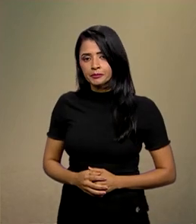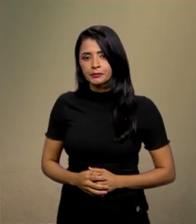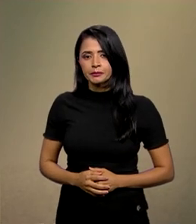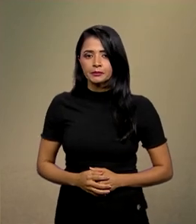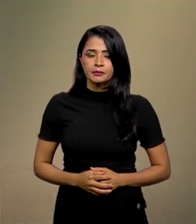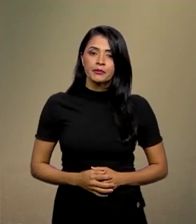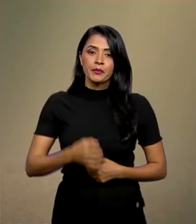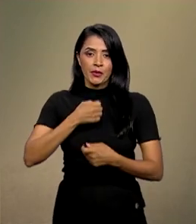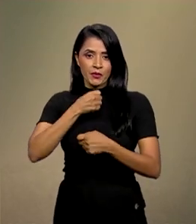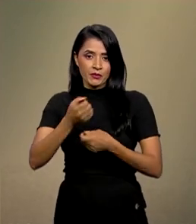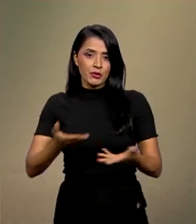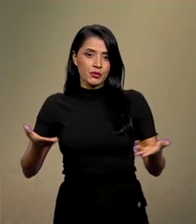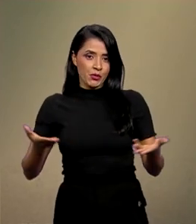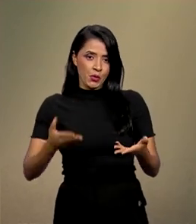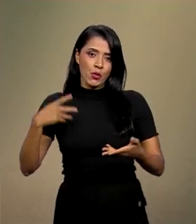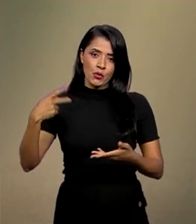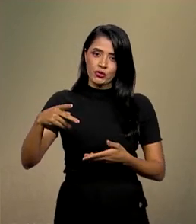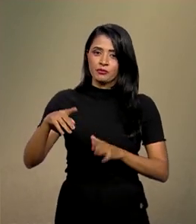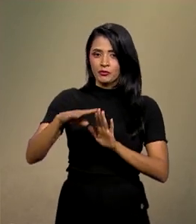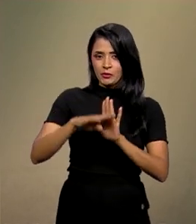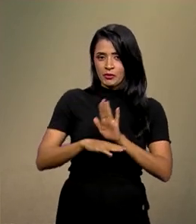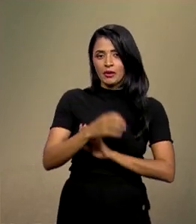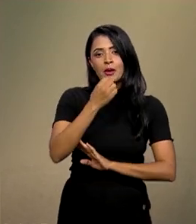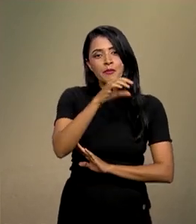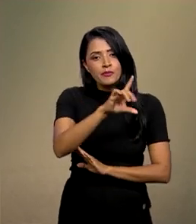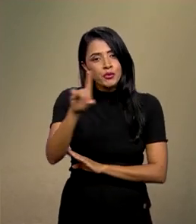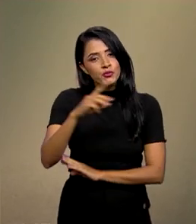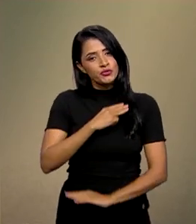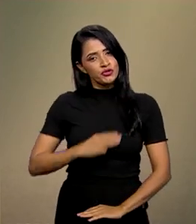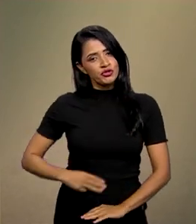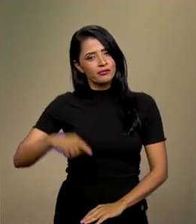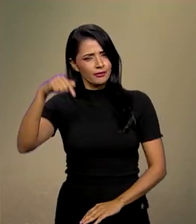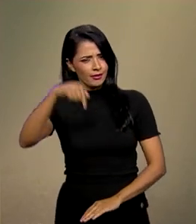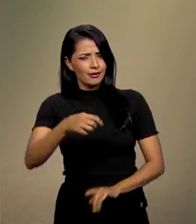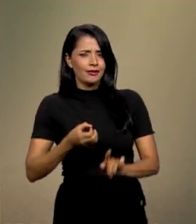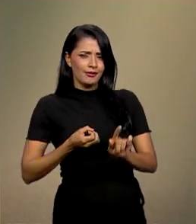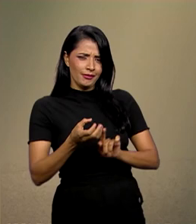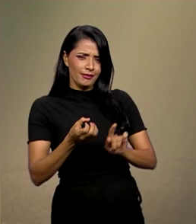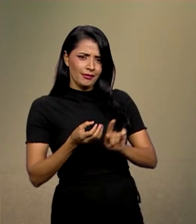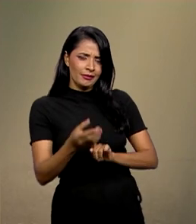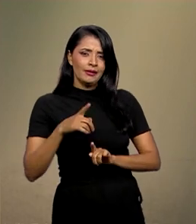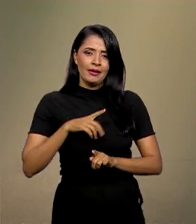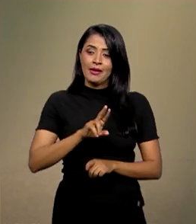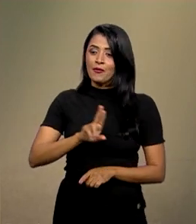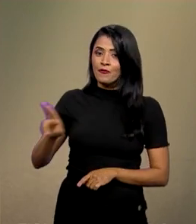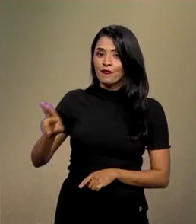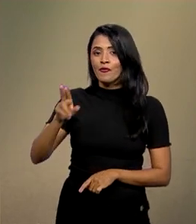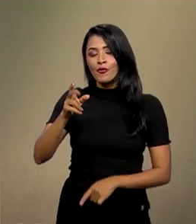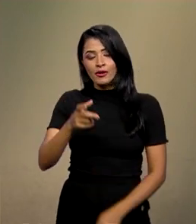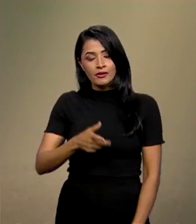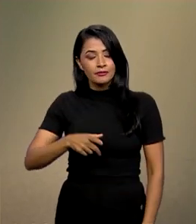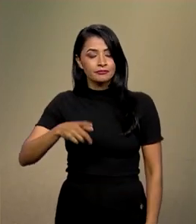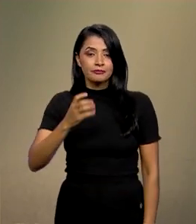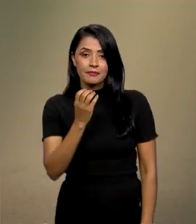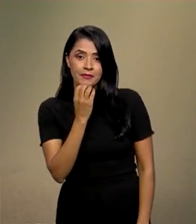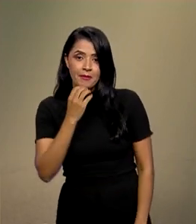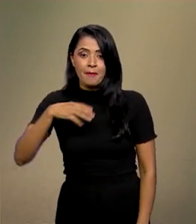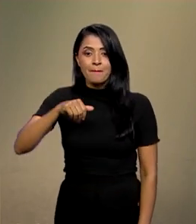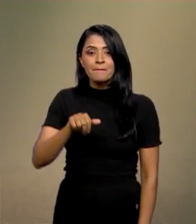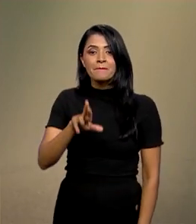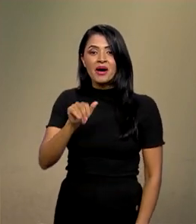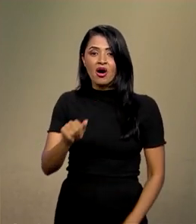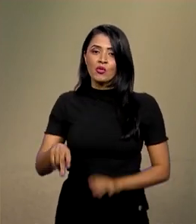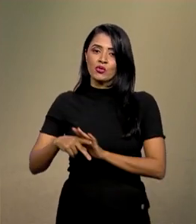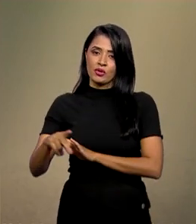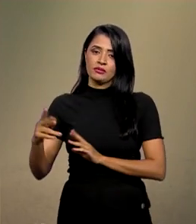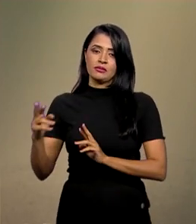O entrevistado de hoje do programa Bom Dia, Ministro, aqui do canal GOV, foi Mauro Vieira, titular das Relações Exteriores.